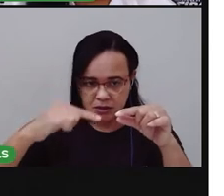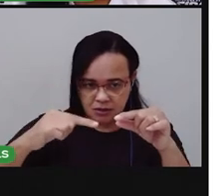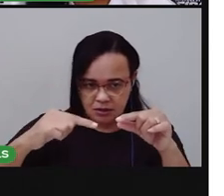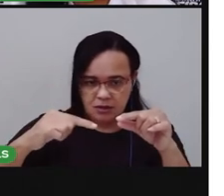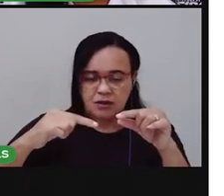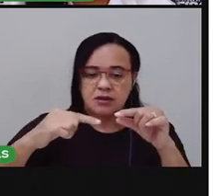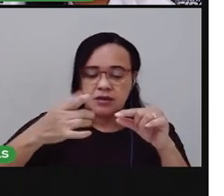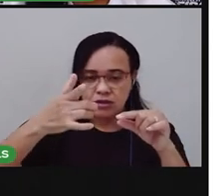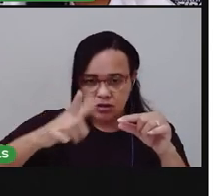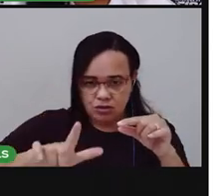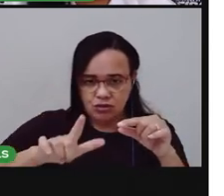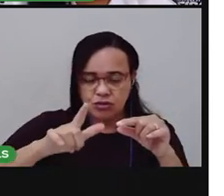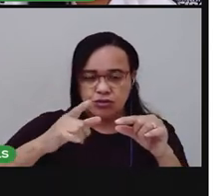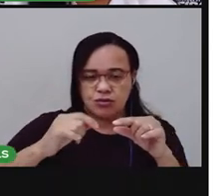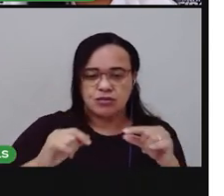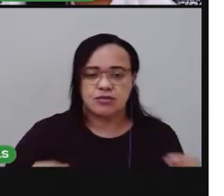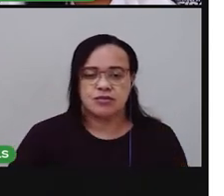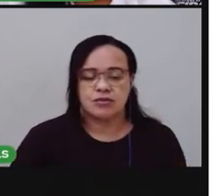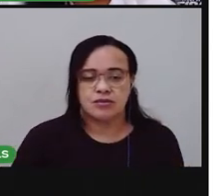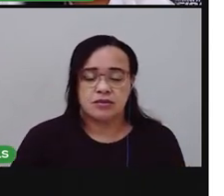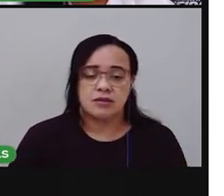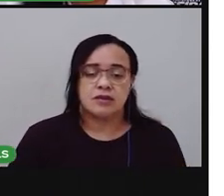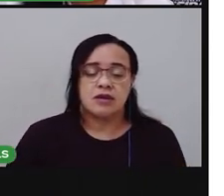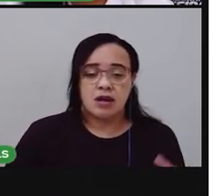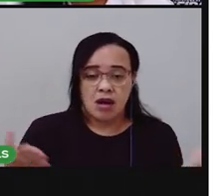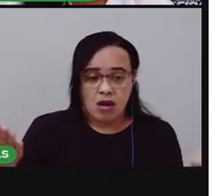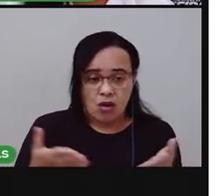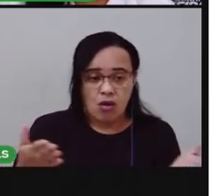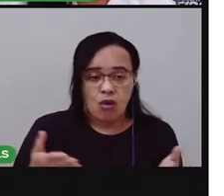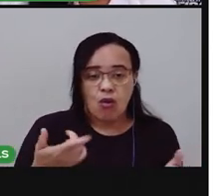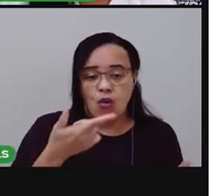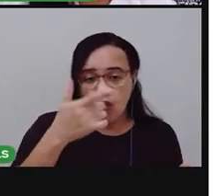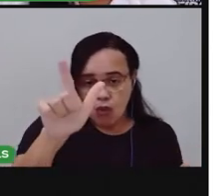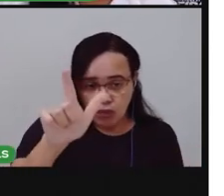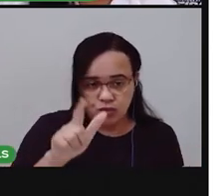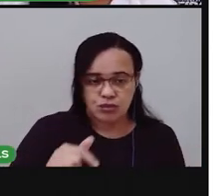o nome desse brinquedo. Vamos ao outro.